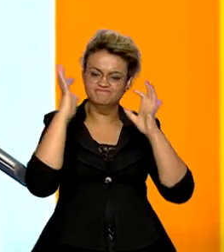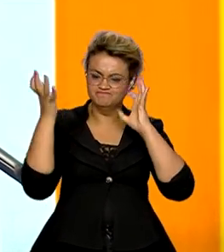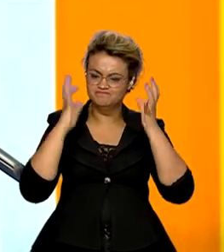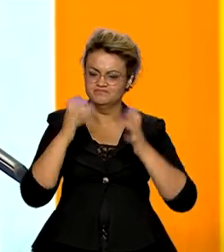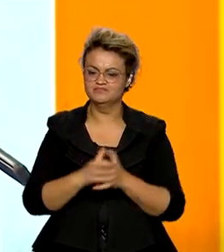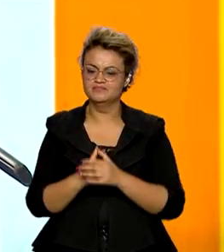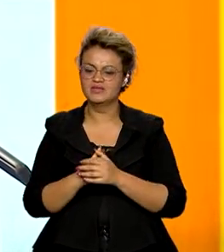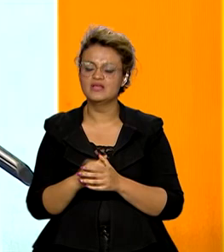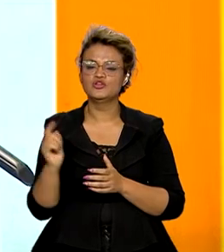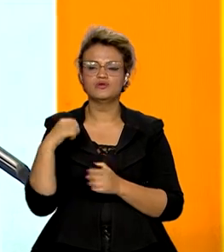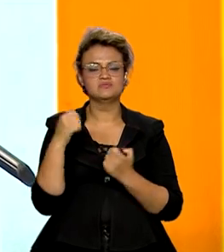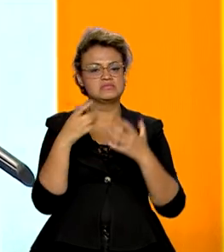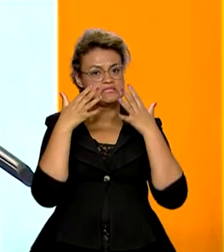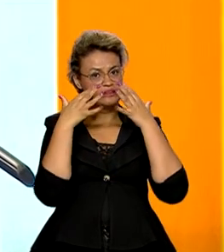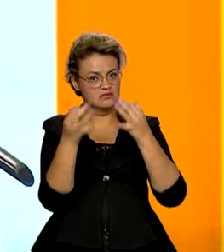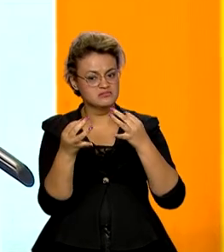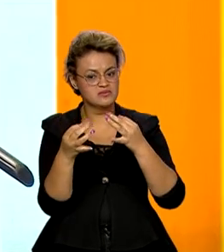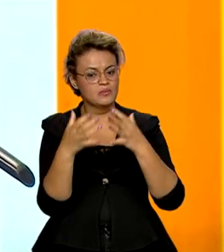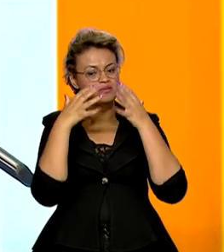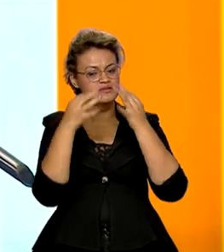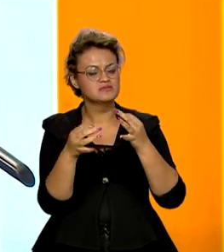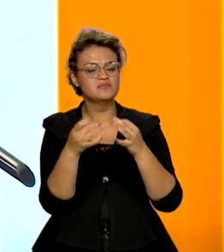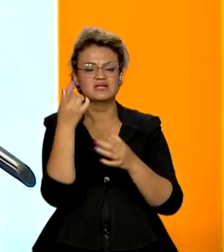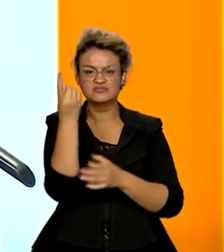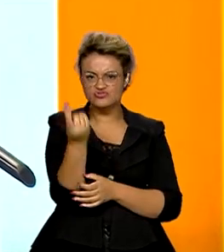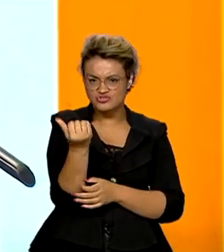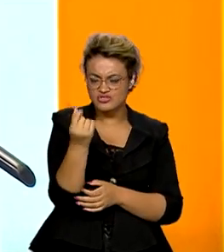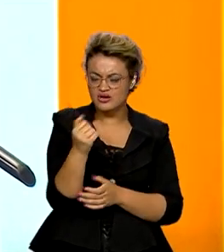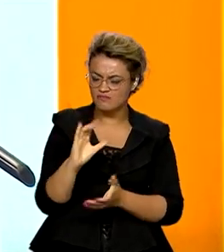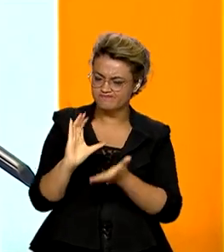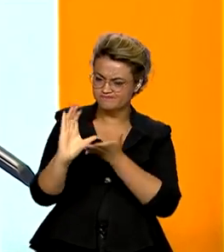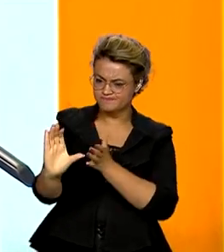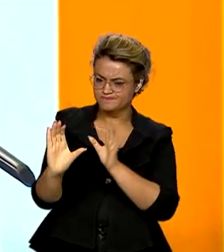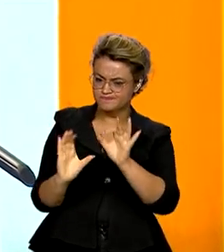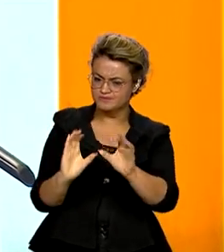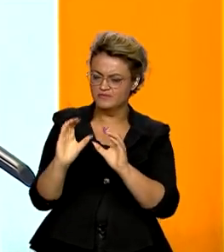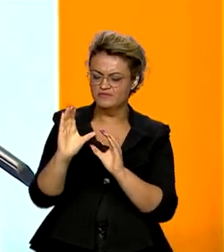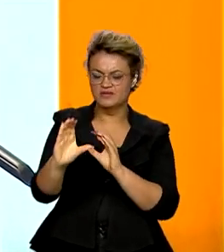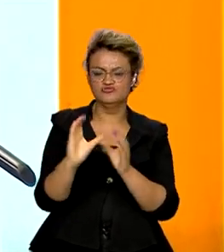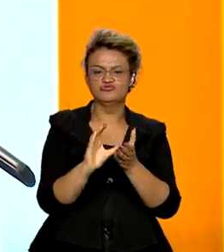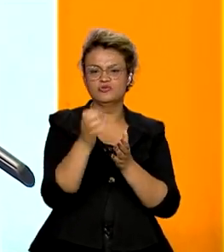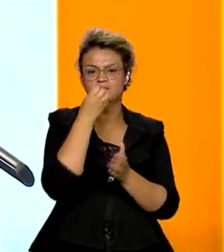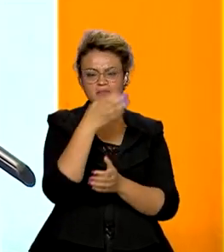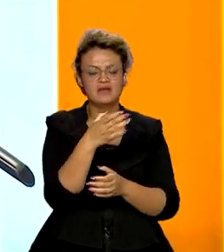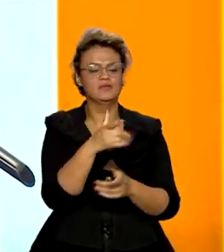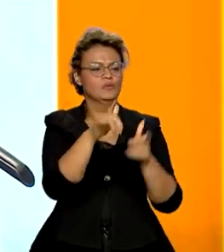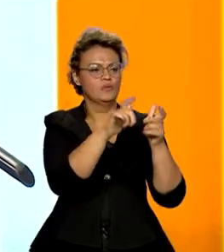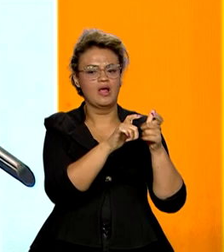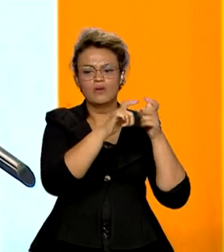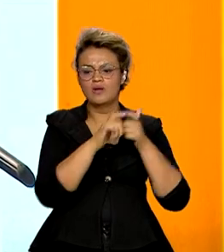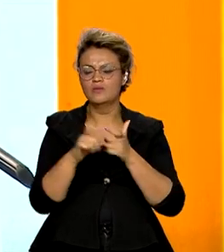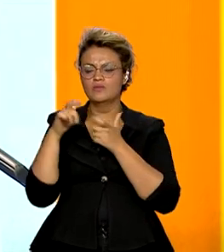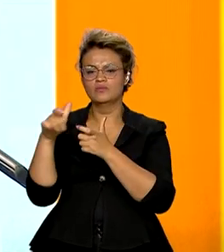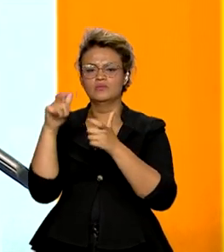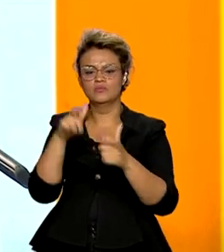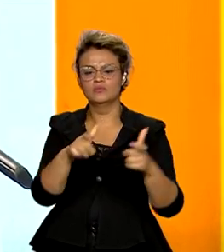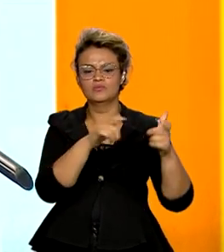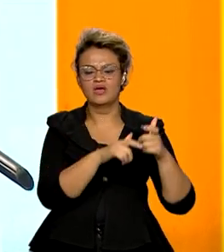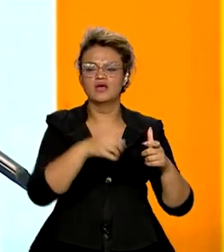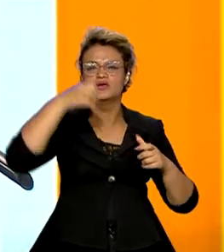precisamos estar atentos para que esses recursos possam chegar em cada canto, nas estradas, em iluminação,